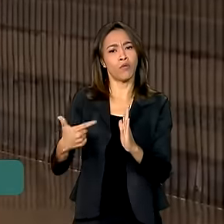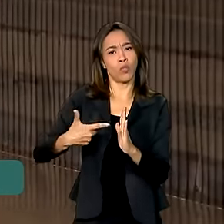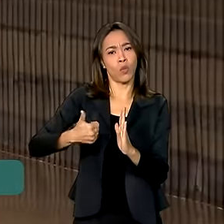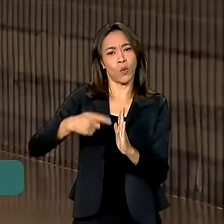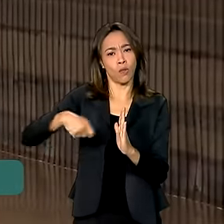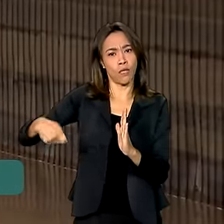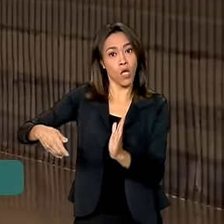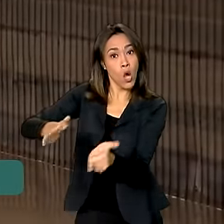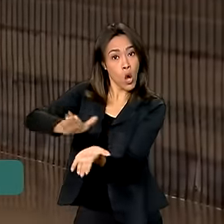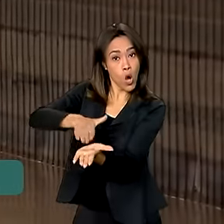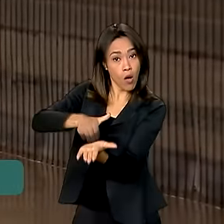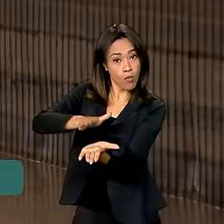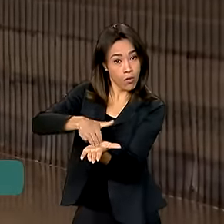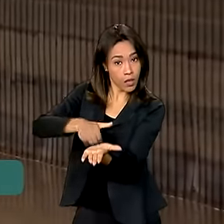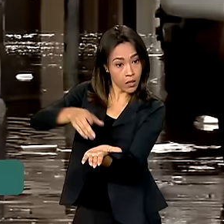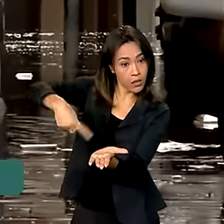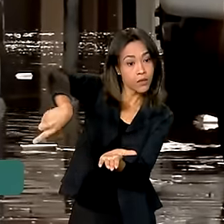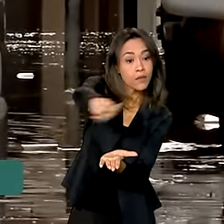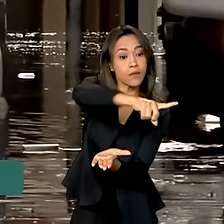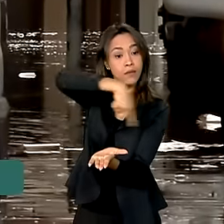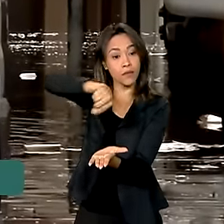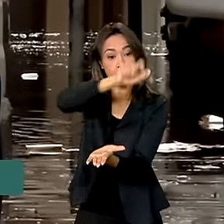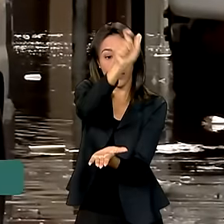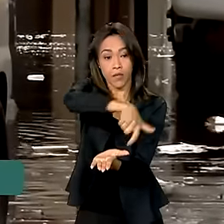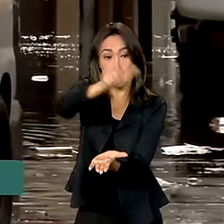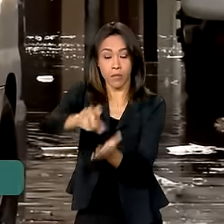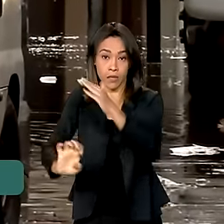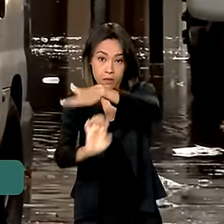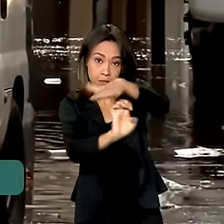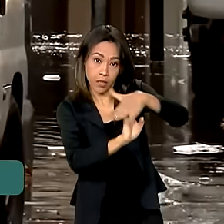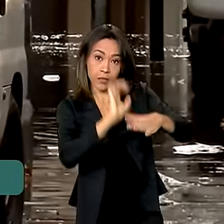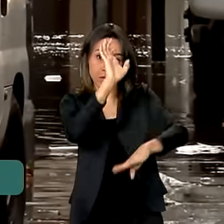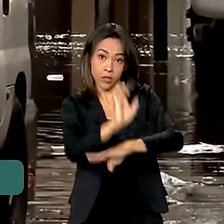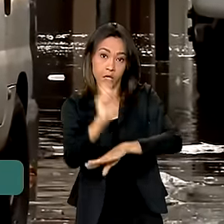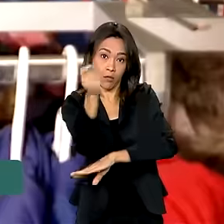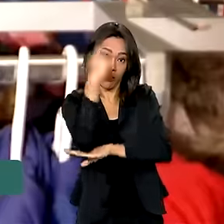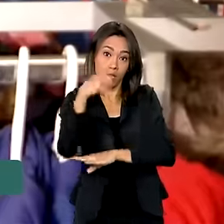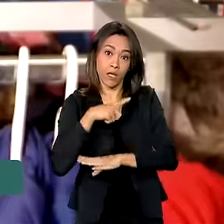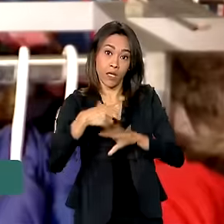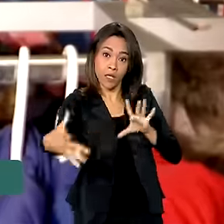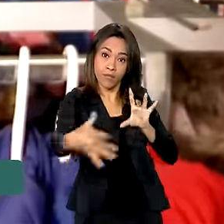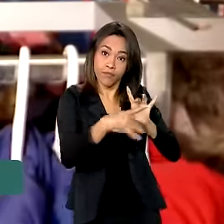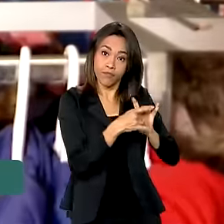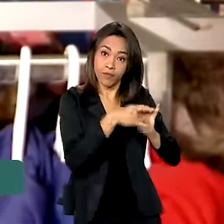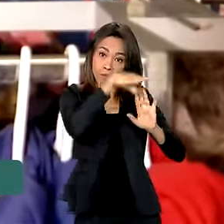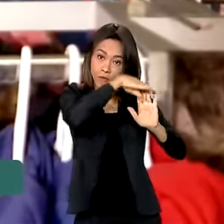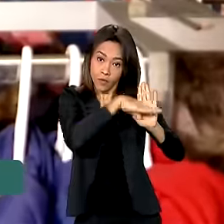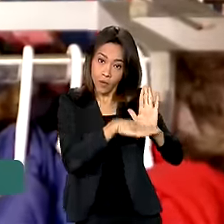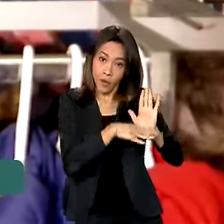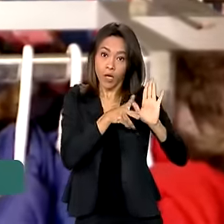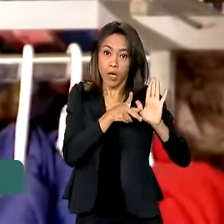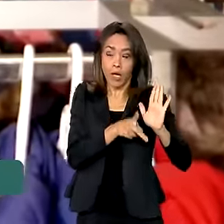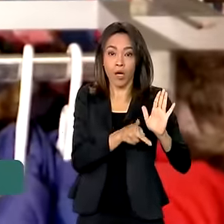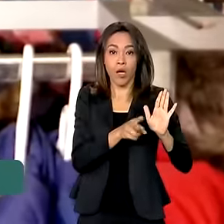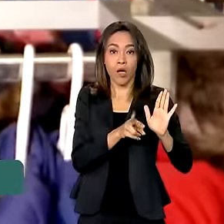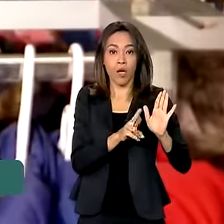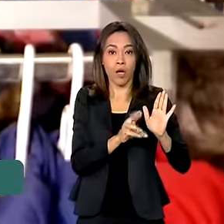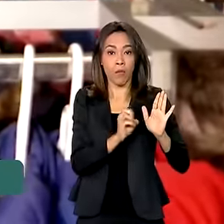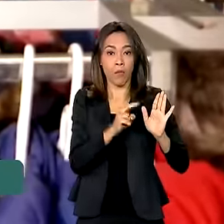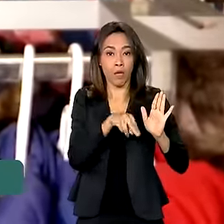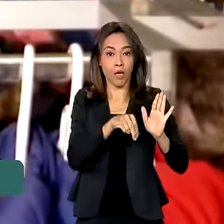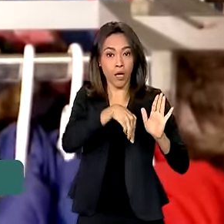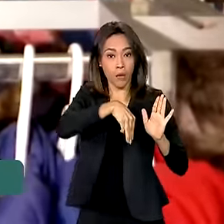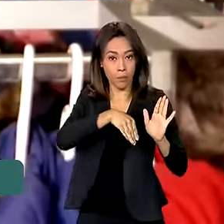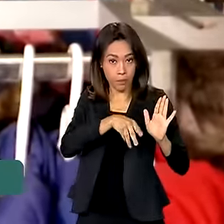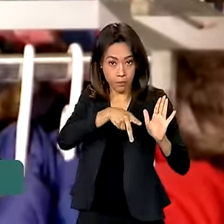cobrança para empreendedores gaúchos que têm operações do Pronamp em aberto. E já está em vigor